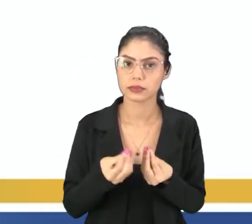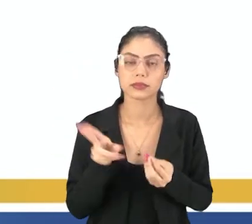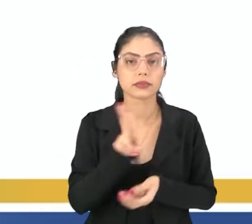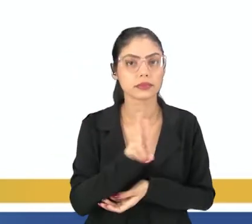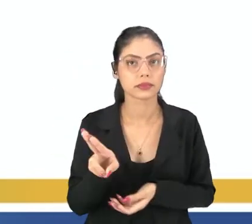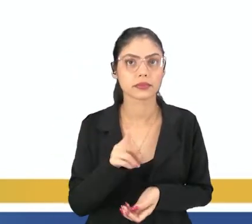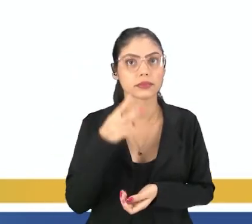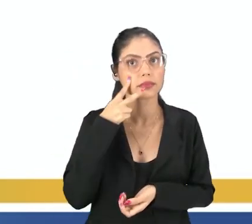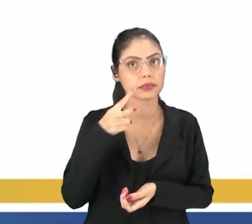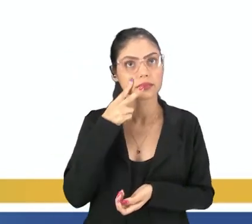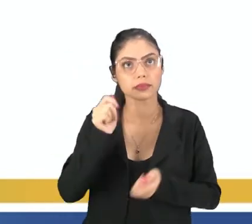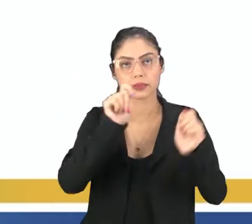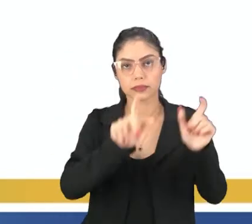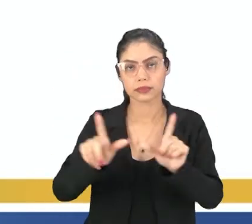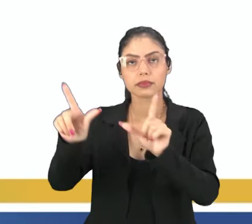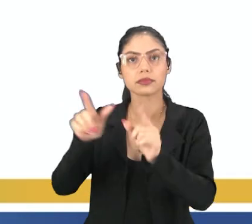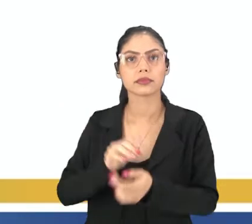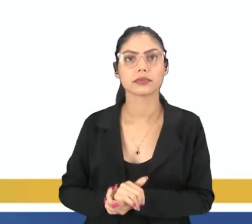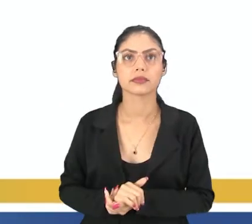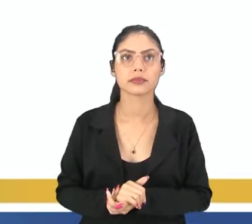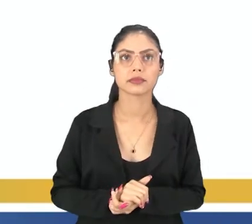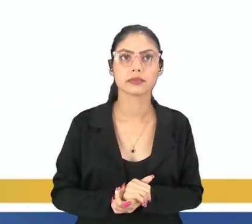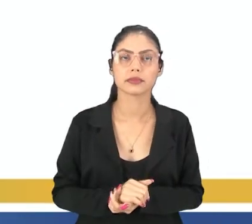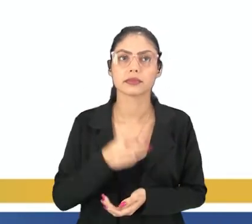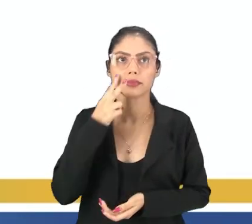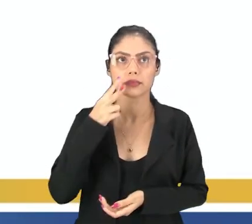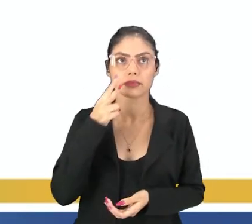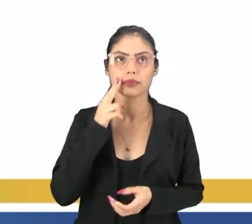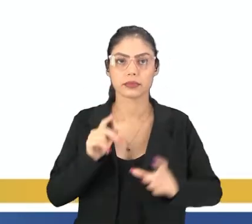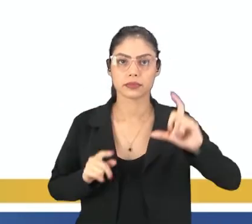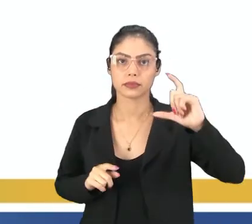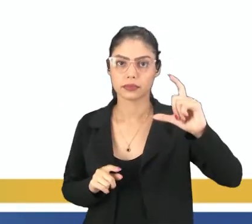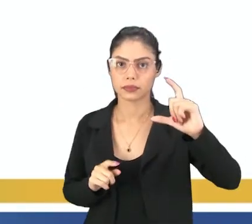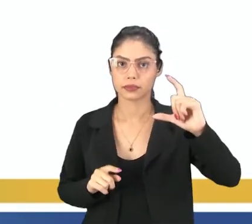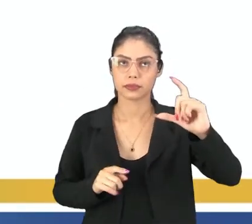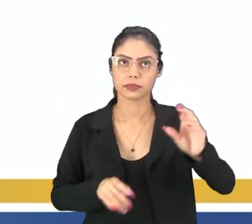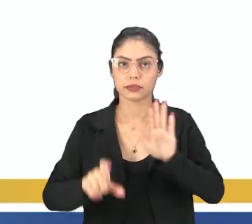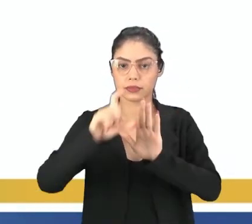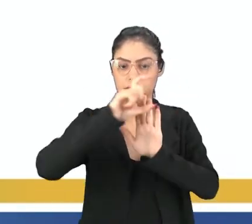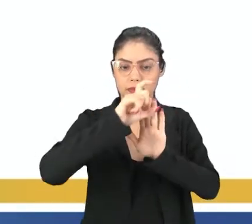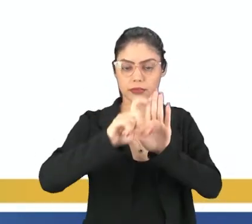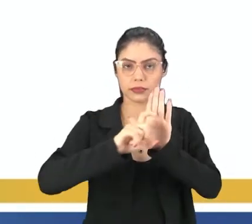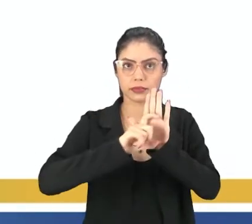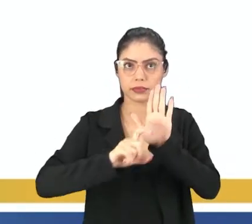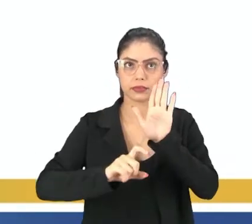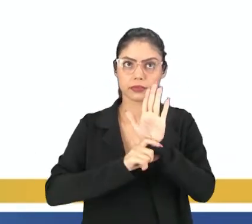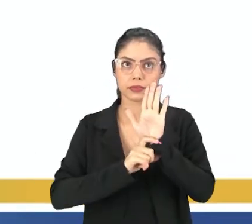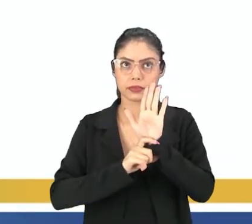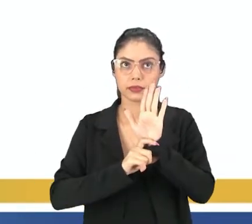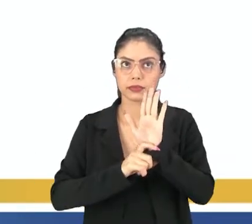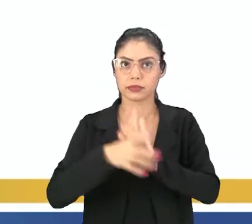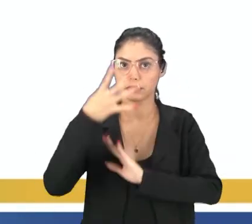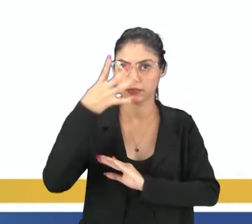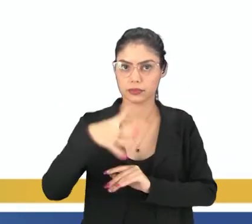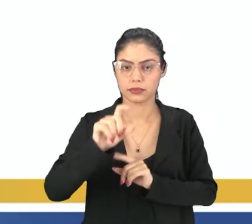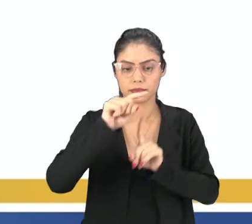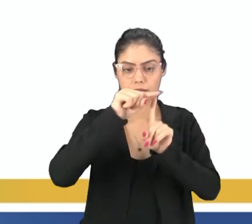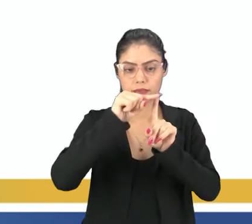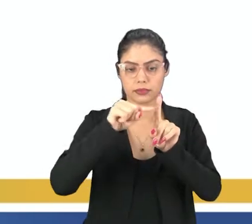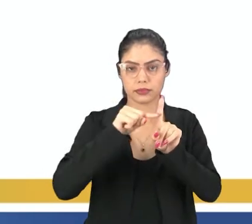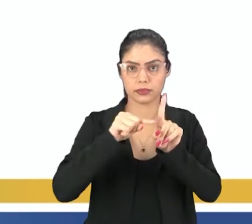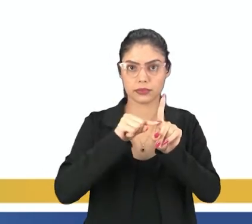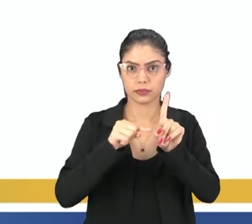chamamos? Vê aí na telinha comigo Nós vemos, ó Que tem um conjunto Com Quatro